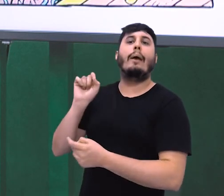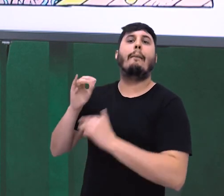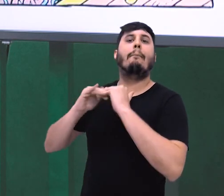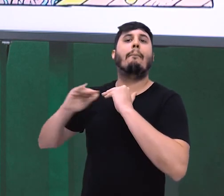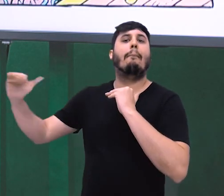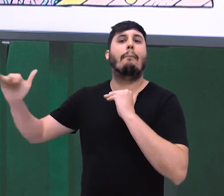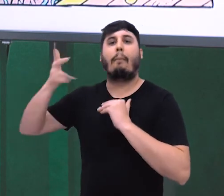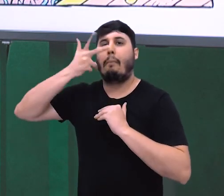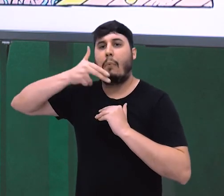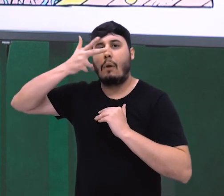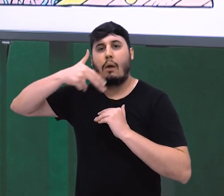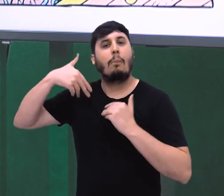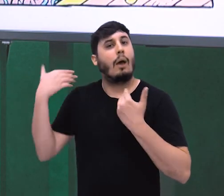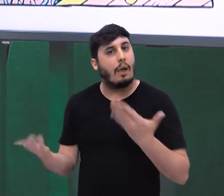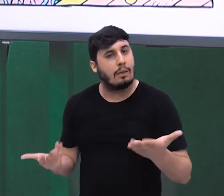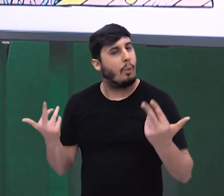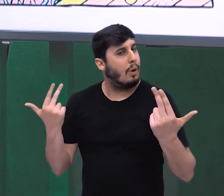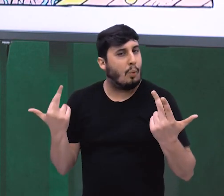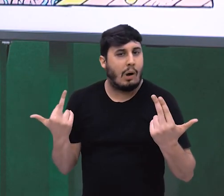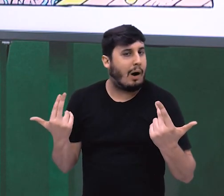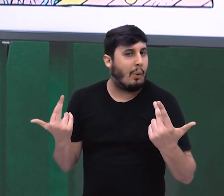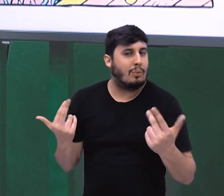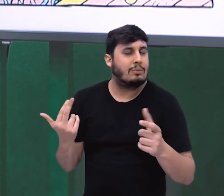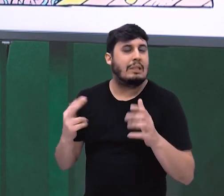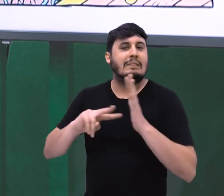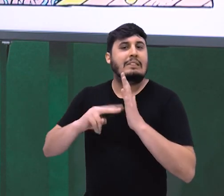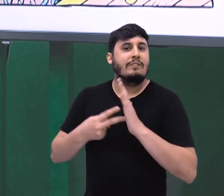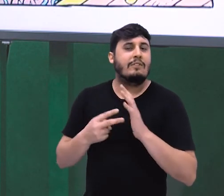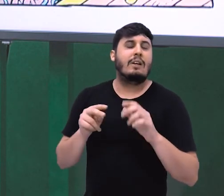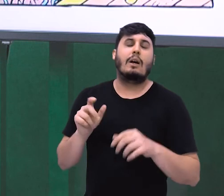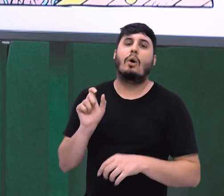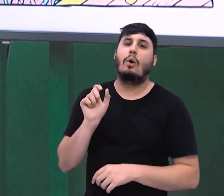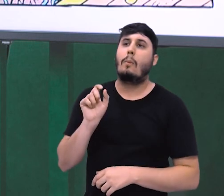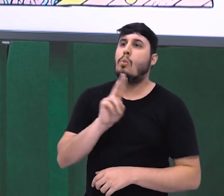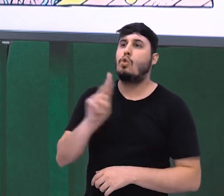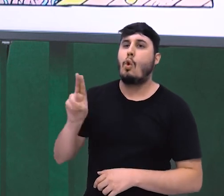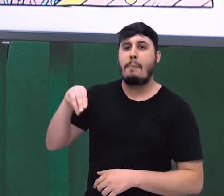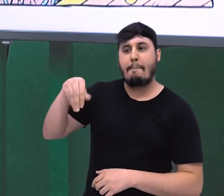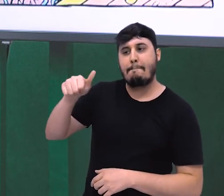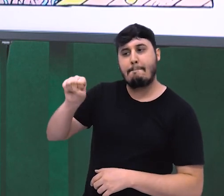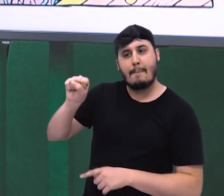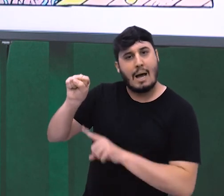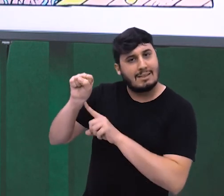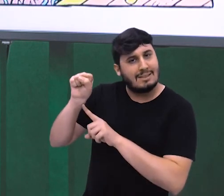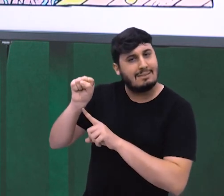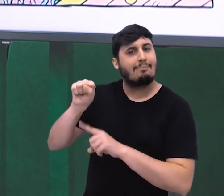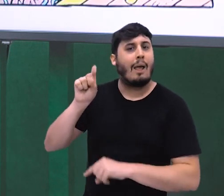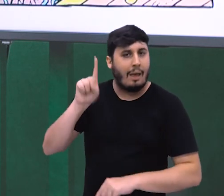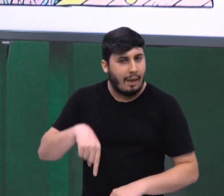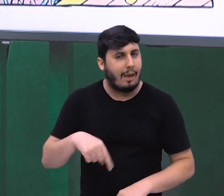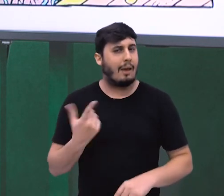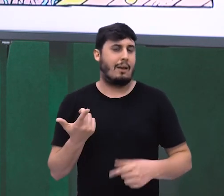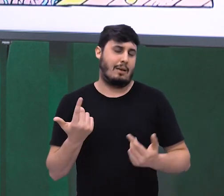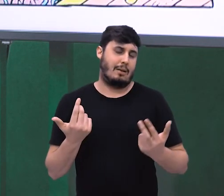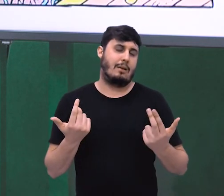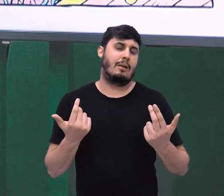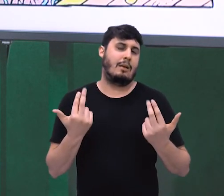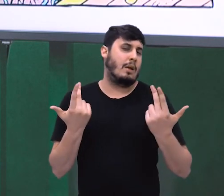quem sugere essa quebra de expectativa é a oração adversativa e a conjunção